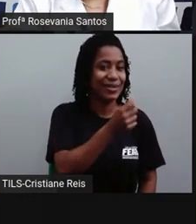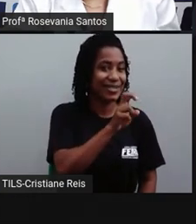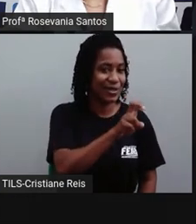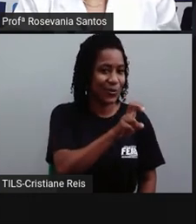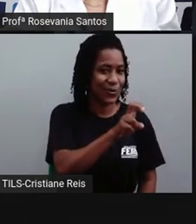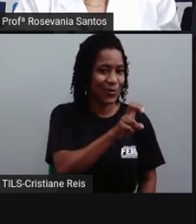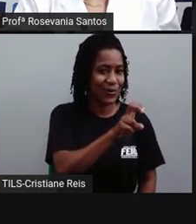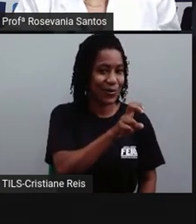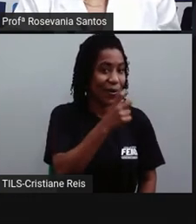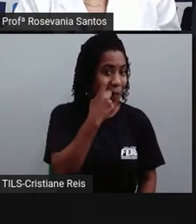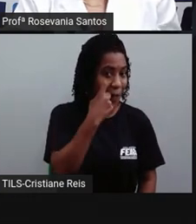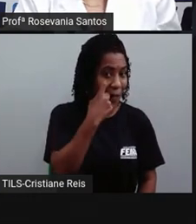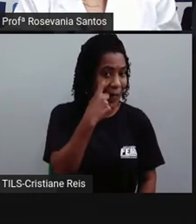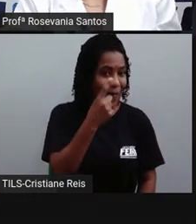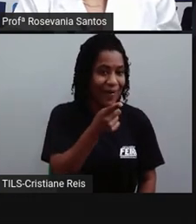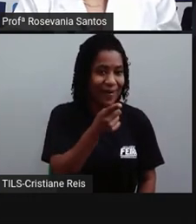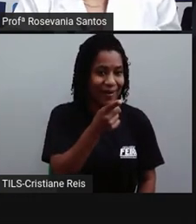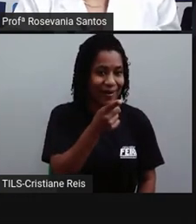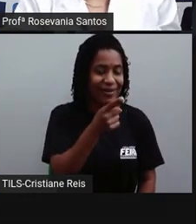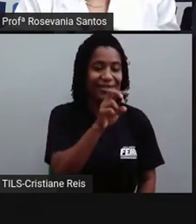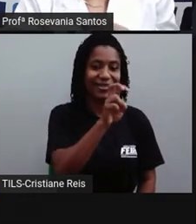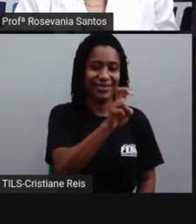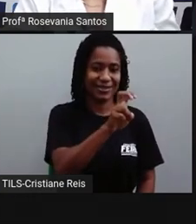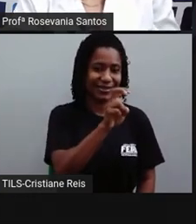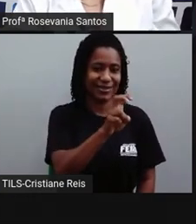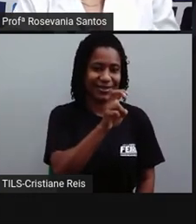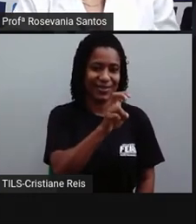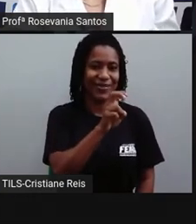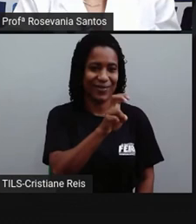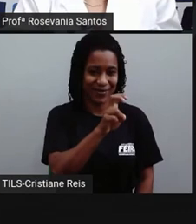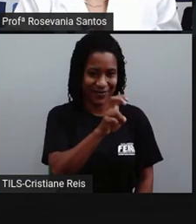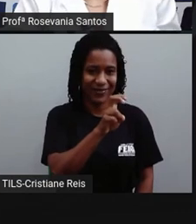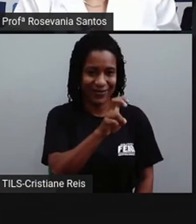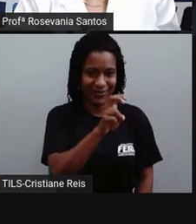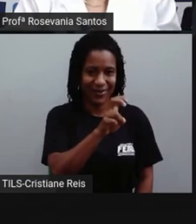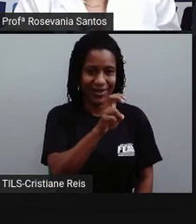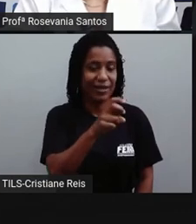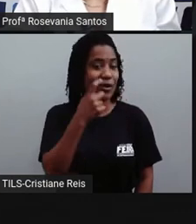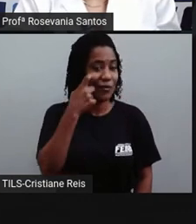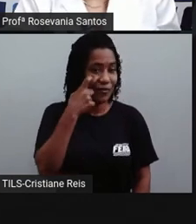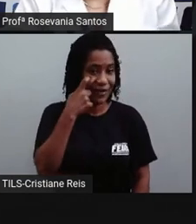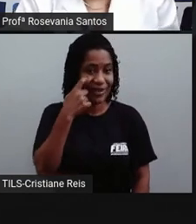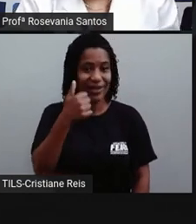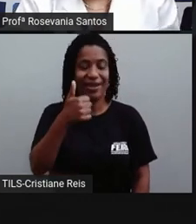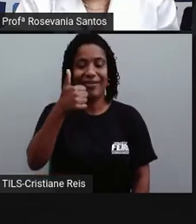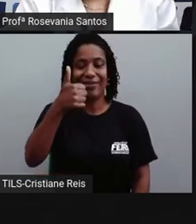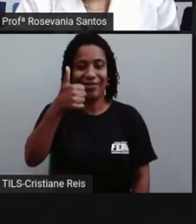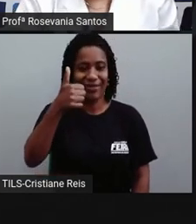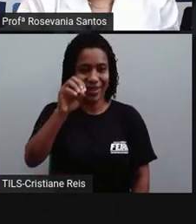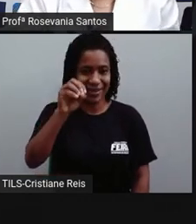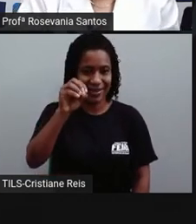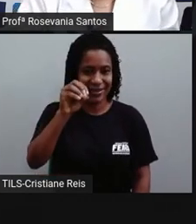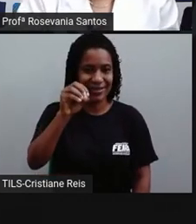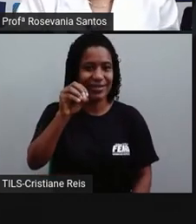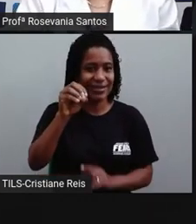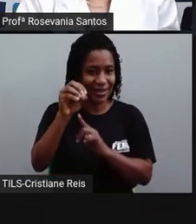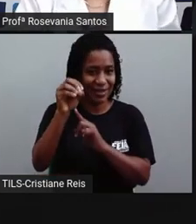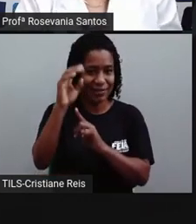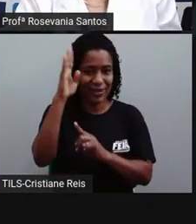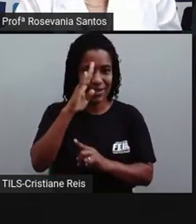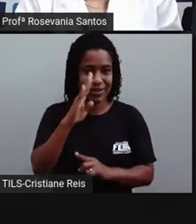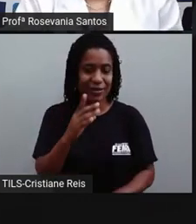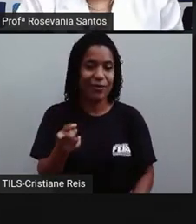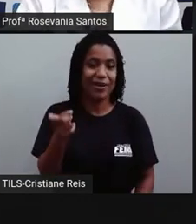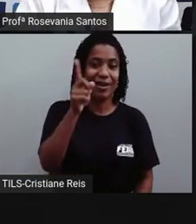Perceba? Enquanto aqui, a gente está em 10 horas, aqui é 5 horas da manhã, a gente é de madrugada ainda,